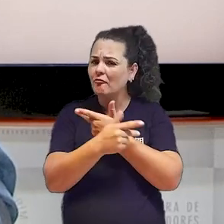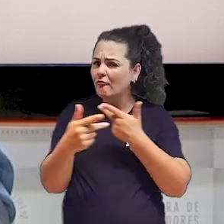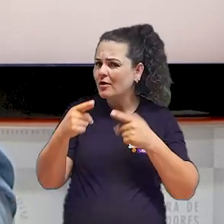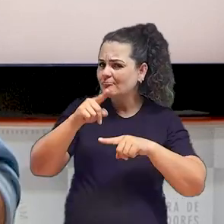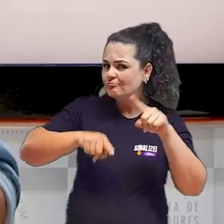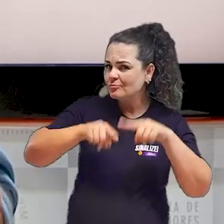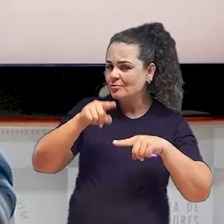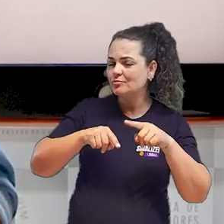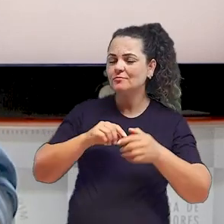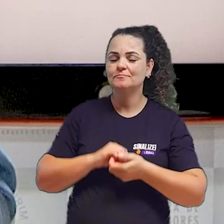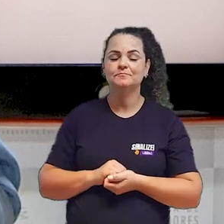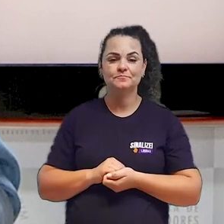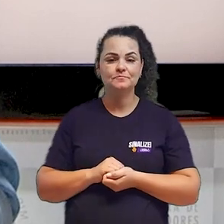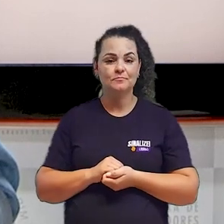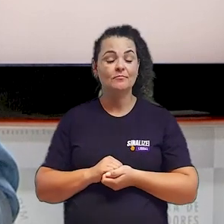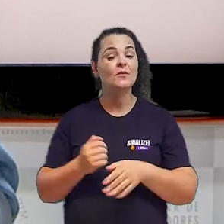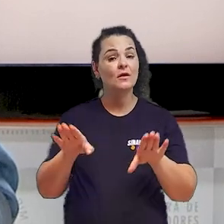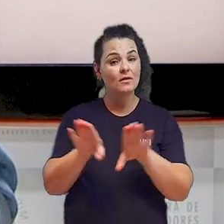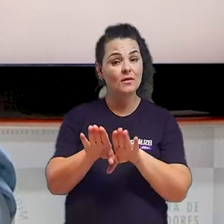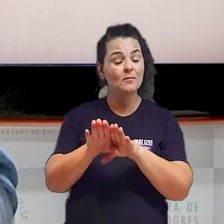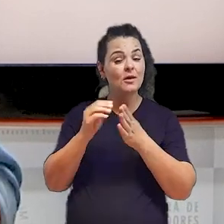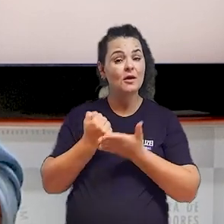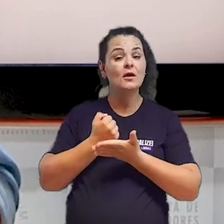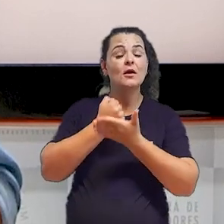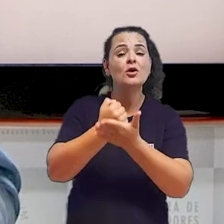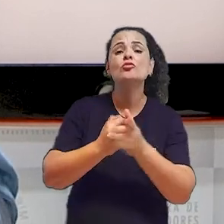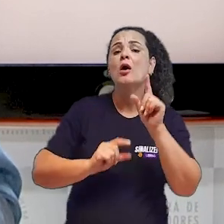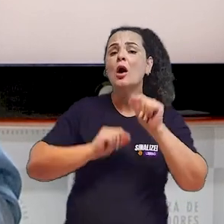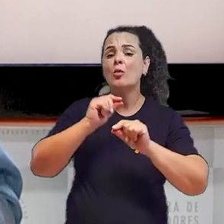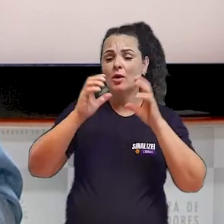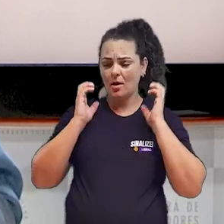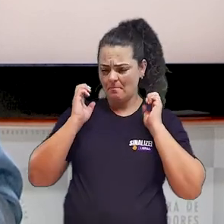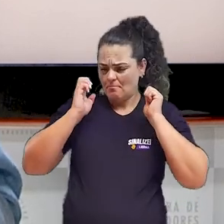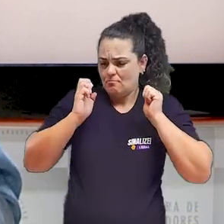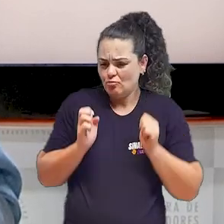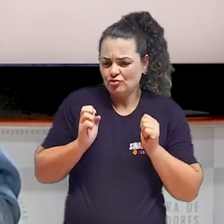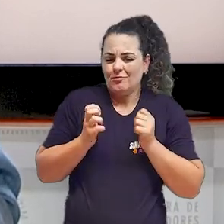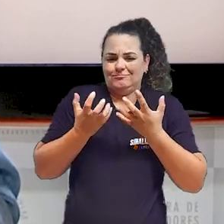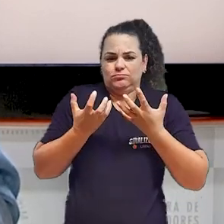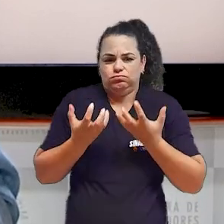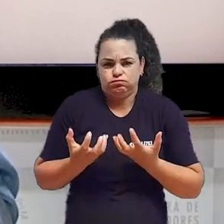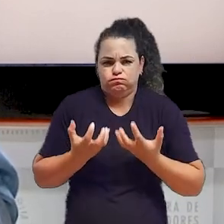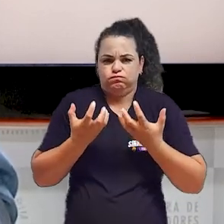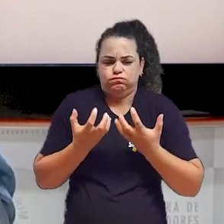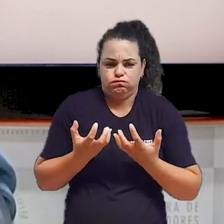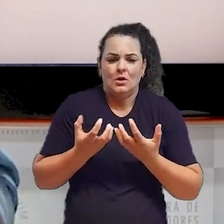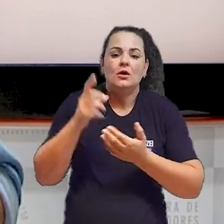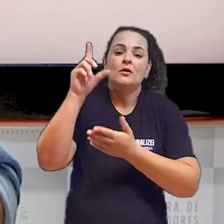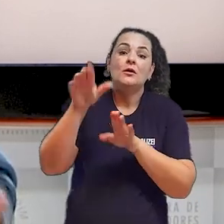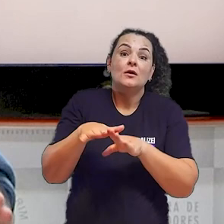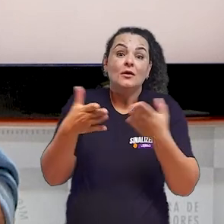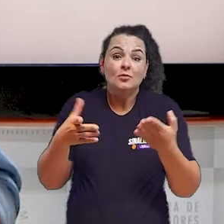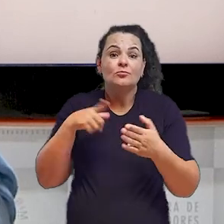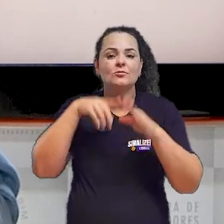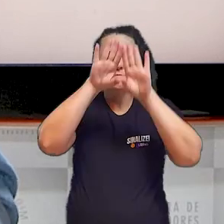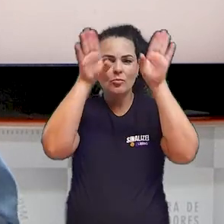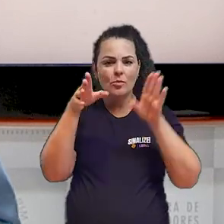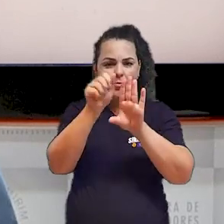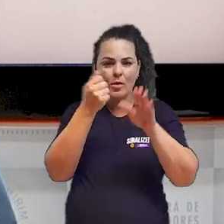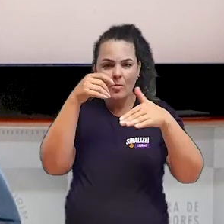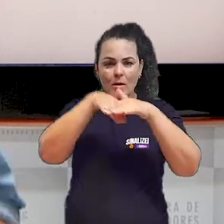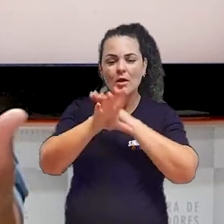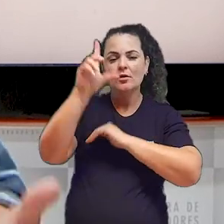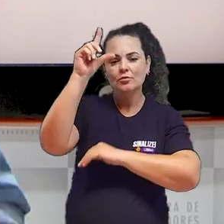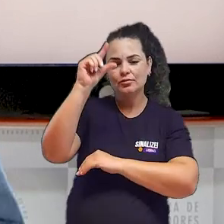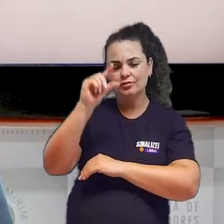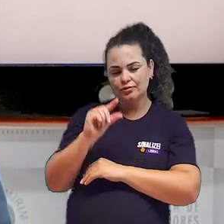pertences. Além disso, eles contribuem para a redução do peso carregado diariamente nas mochilas, aliviando o fardo dos